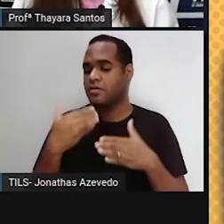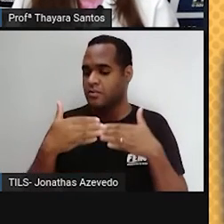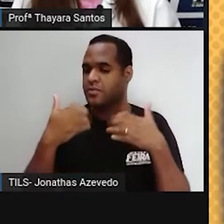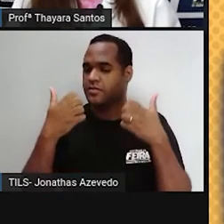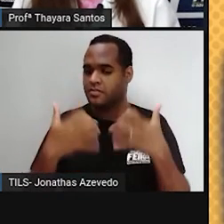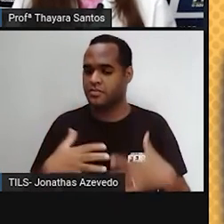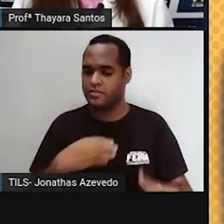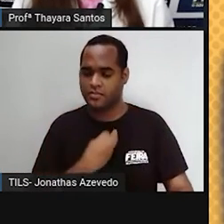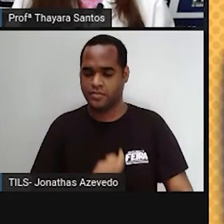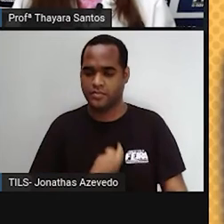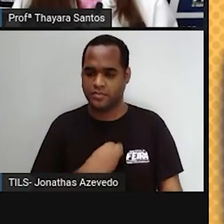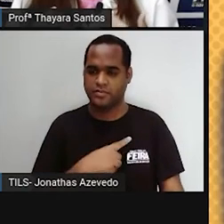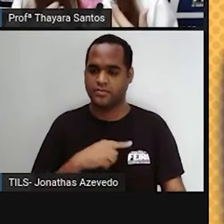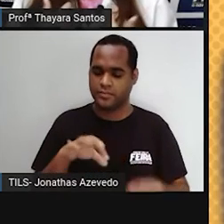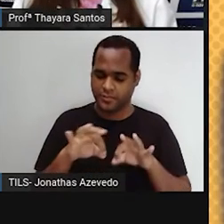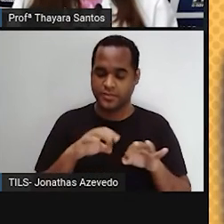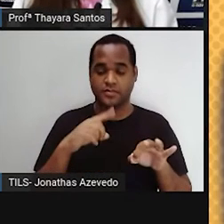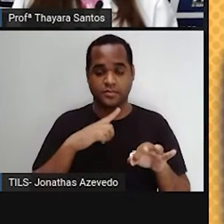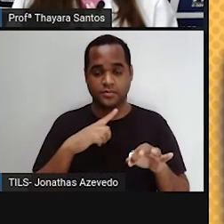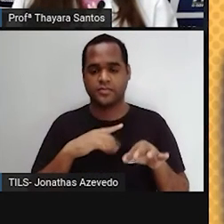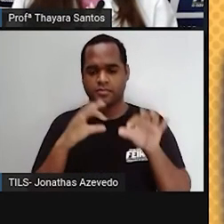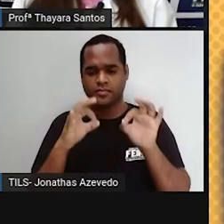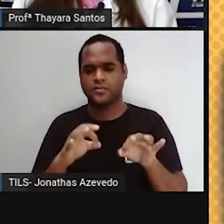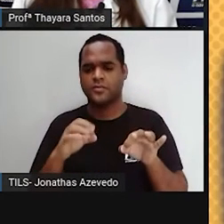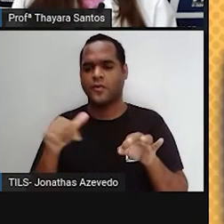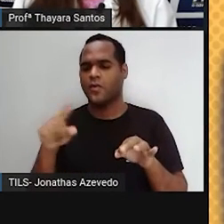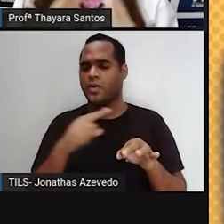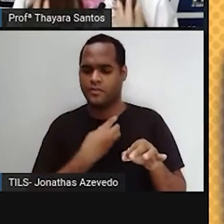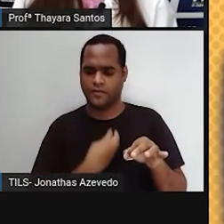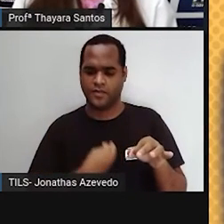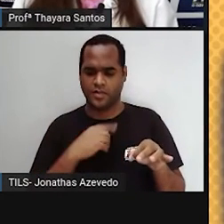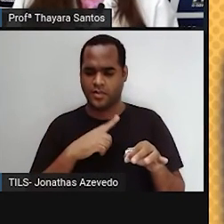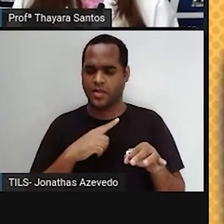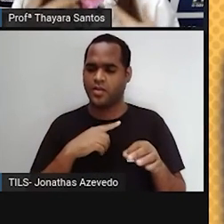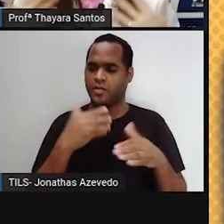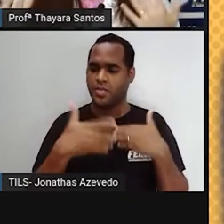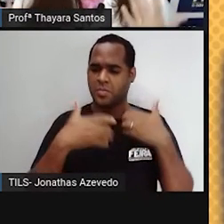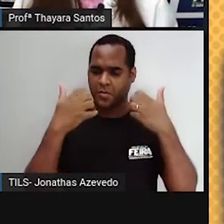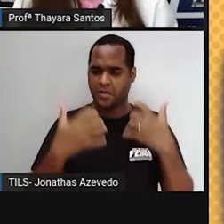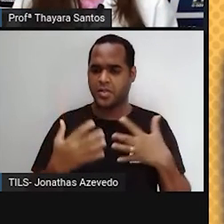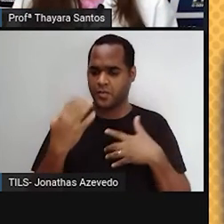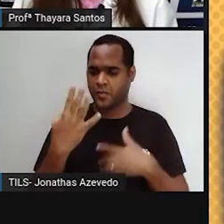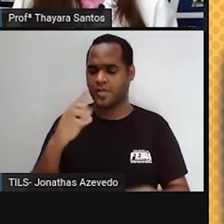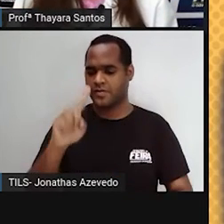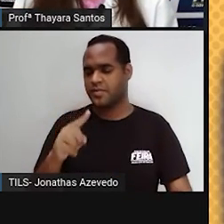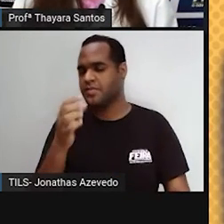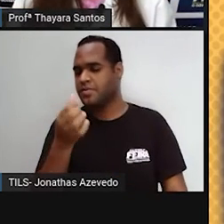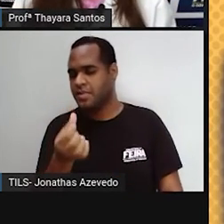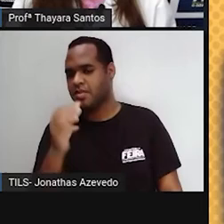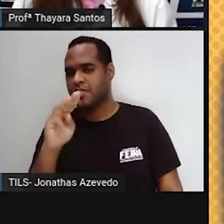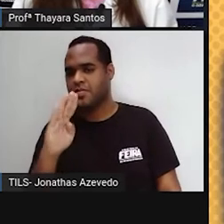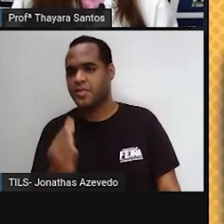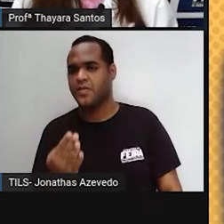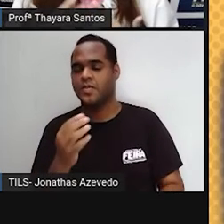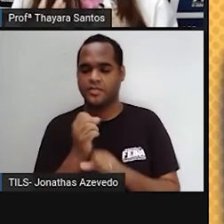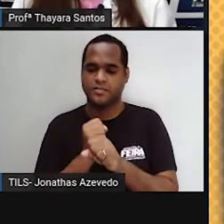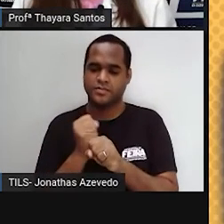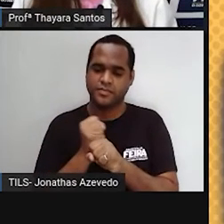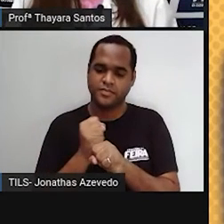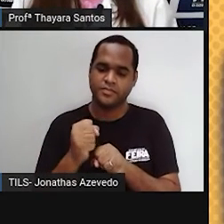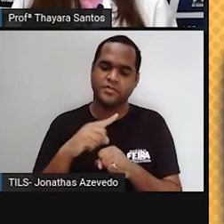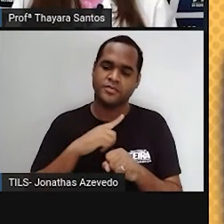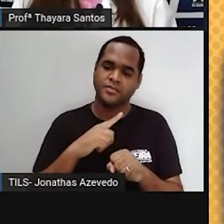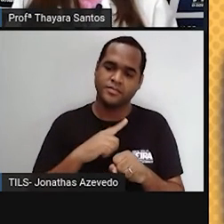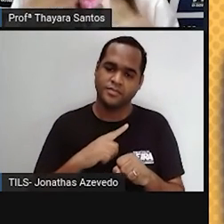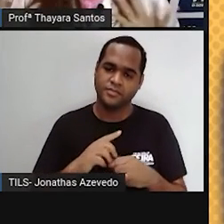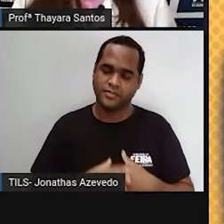a gente precisa estar preparado para isso. Nós não vamos mais estar aqui, porque quando isso acontecer vai ser daqui a 4,6 bilhões de anos. A gente não vai